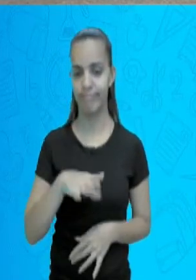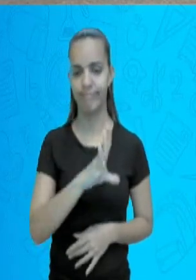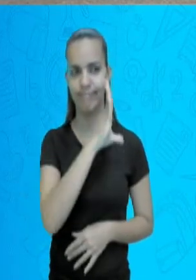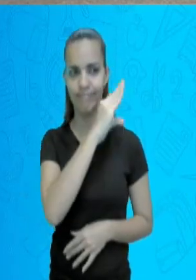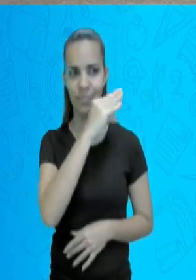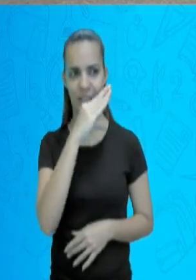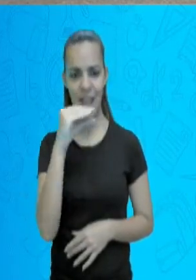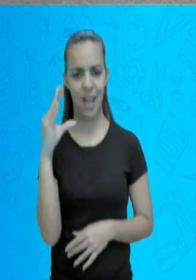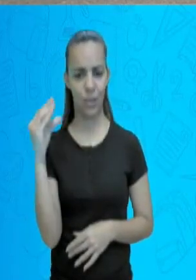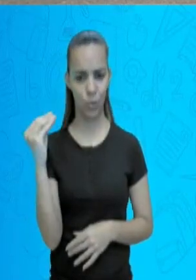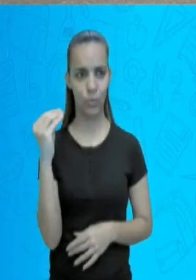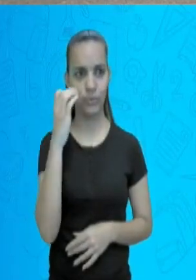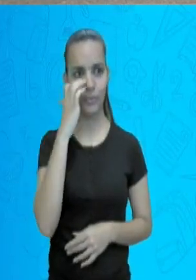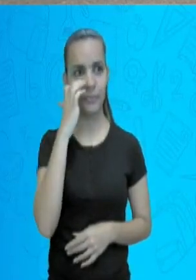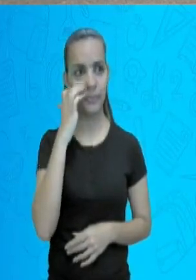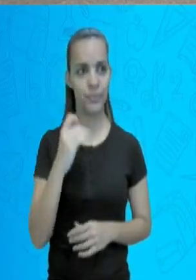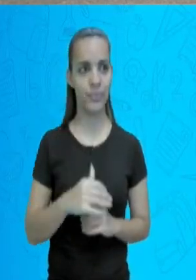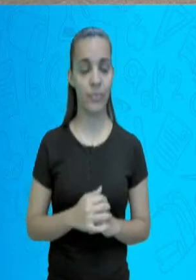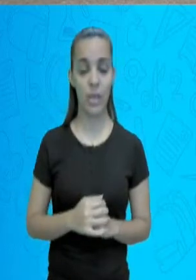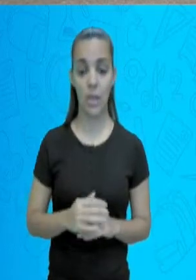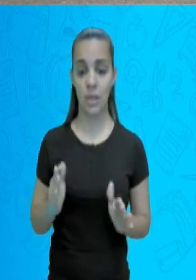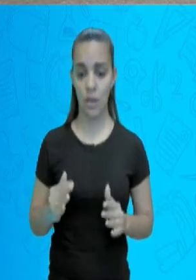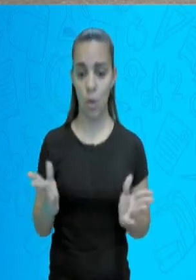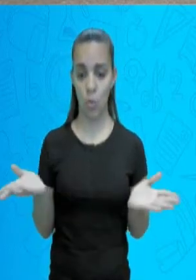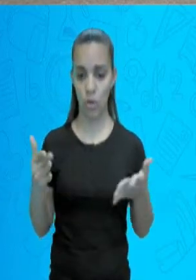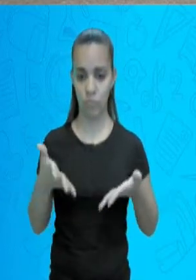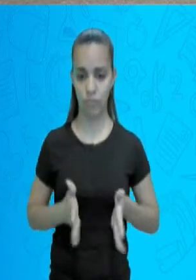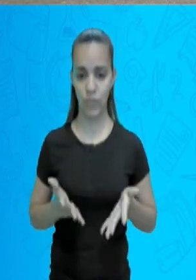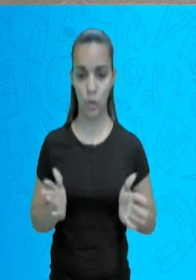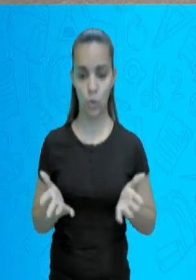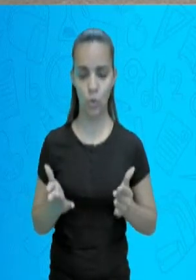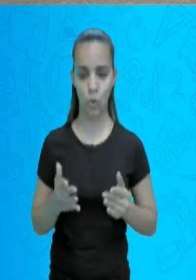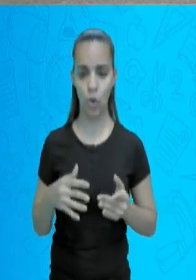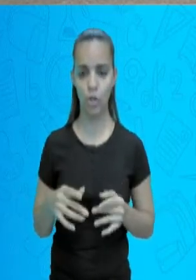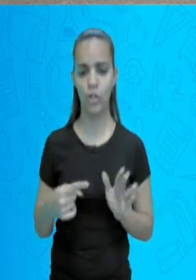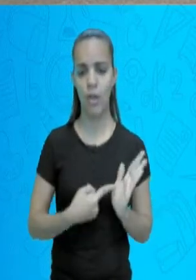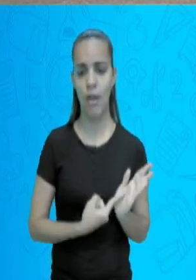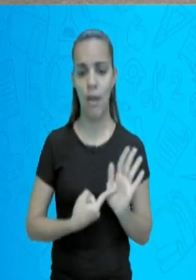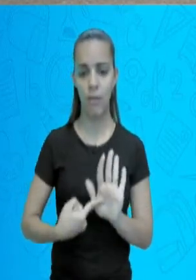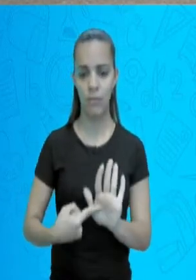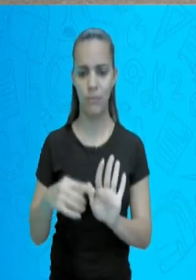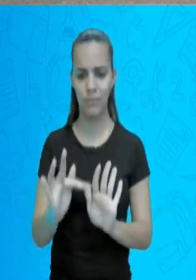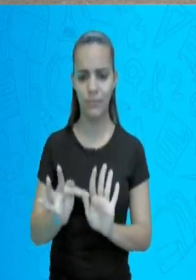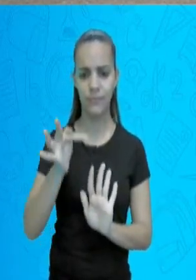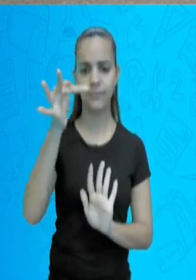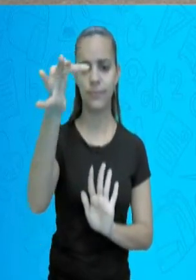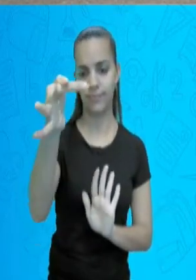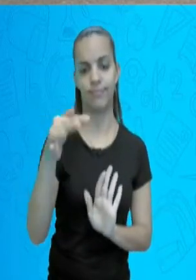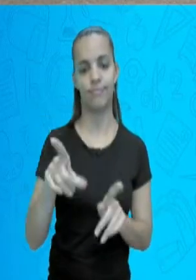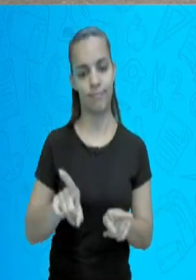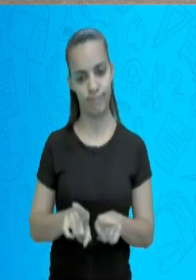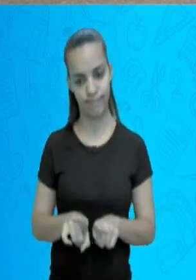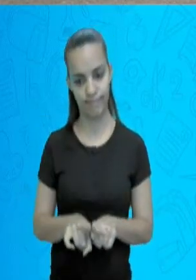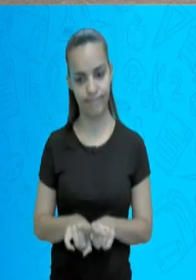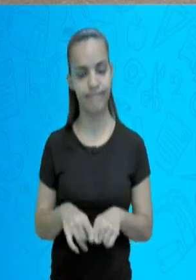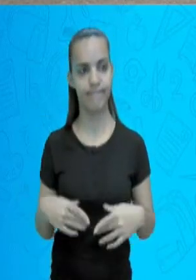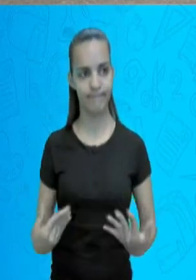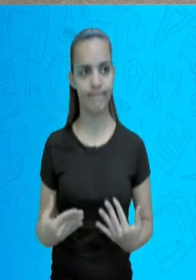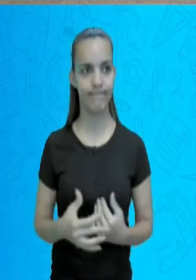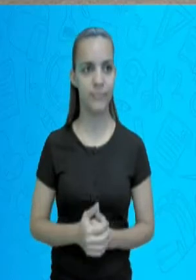E, as pesquisas vão mostrar que nós também vamos chegar a ser um país de idosos.